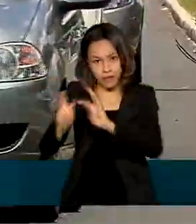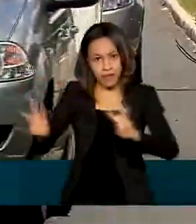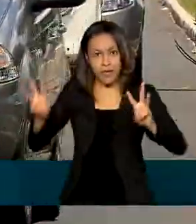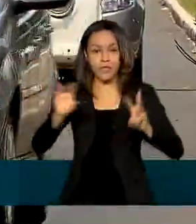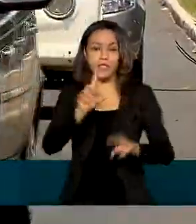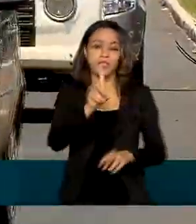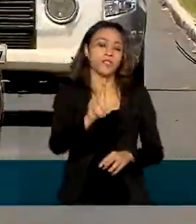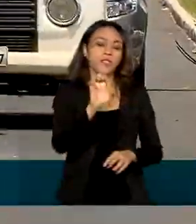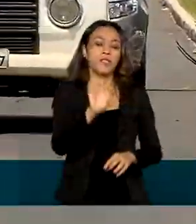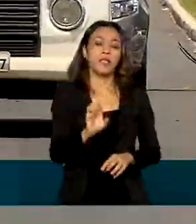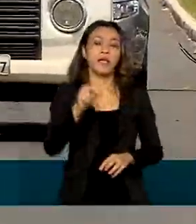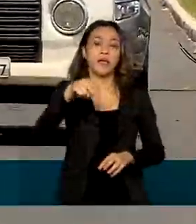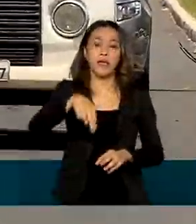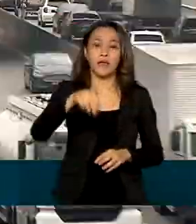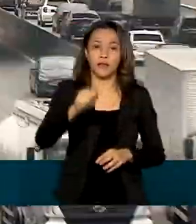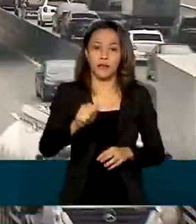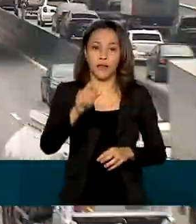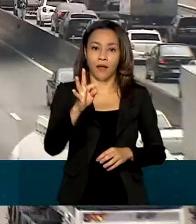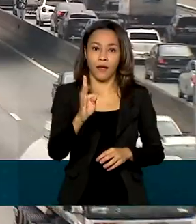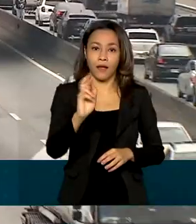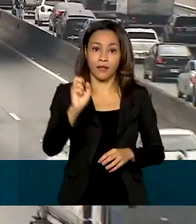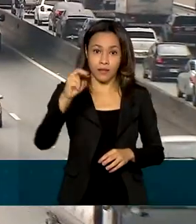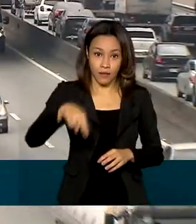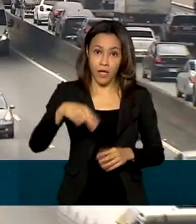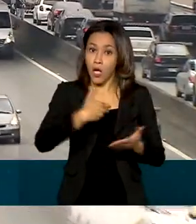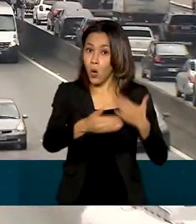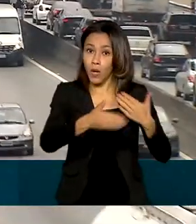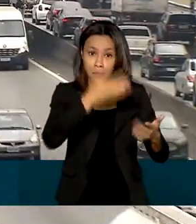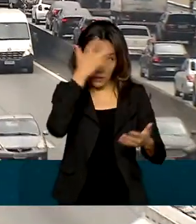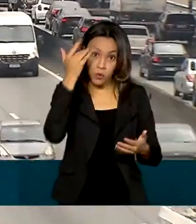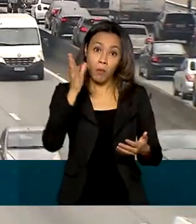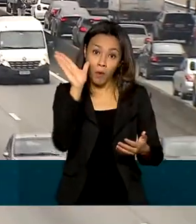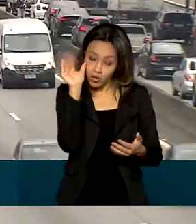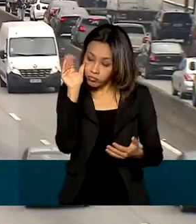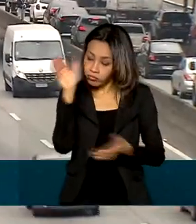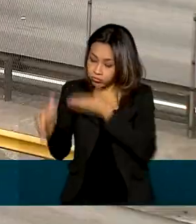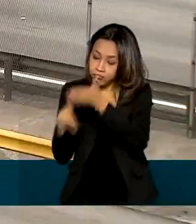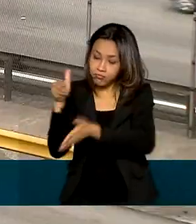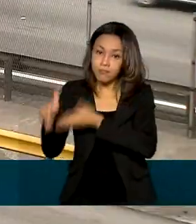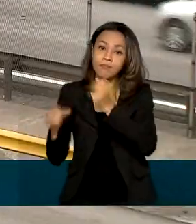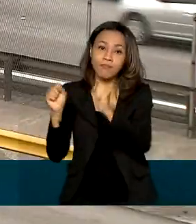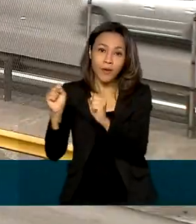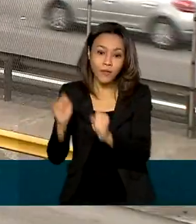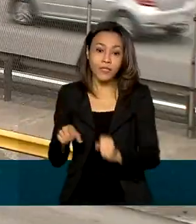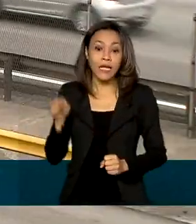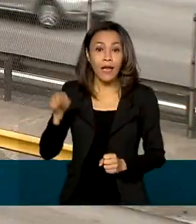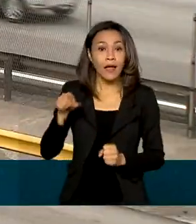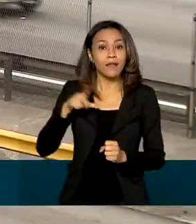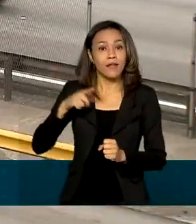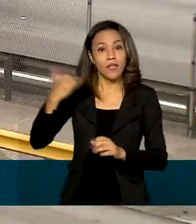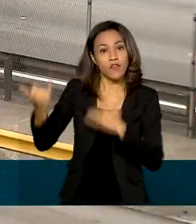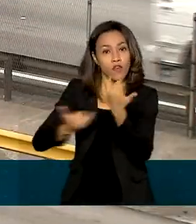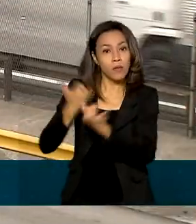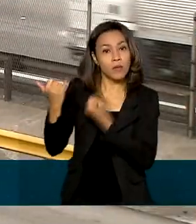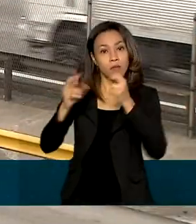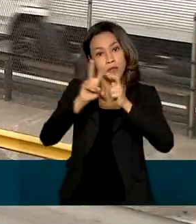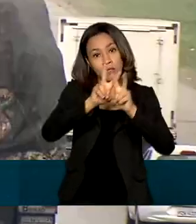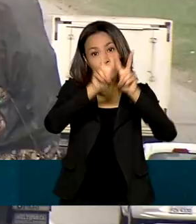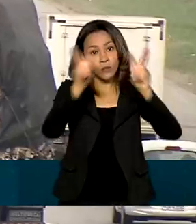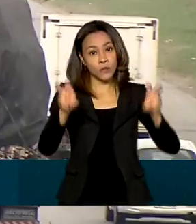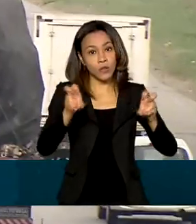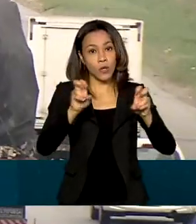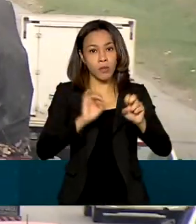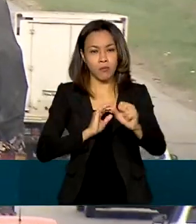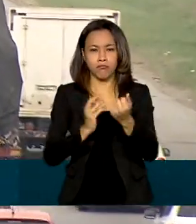A sociedade civil também terá acesso. O RENAEST é a primeira base de dados nacional com informações de trânsito desenvolvida no